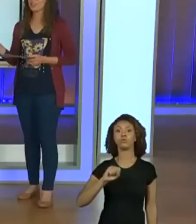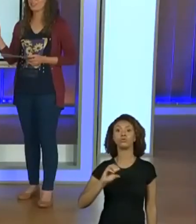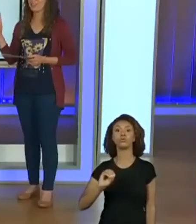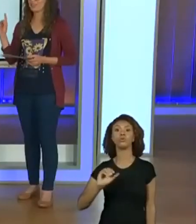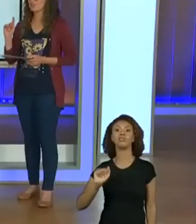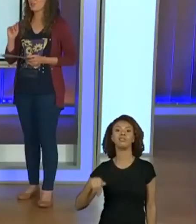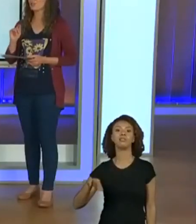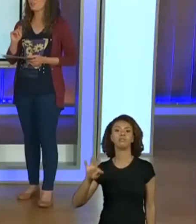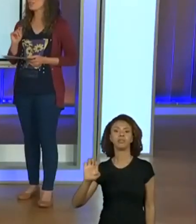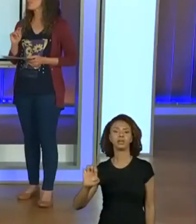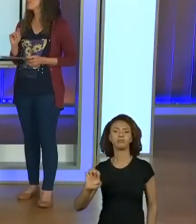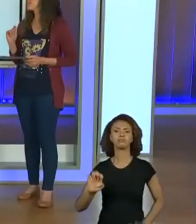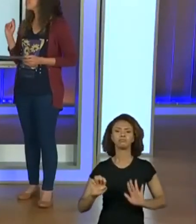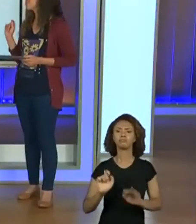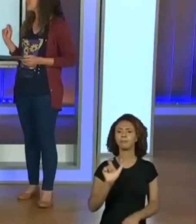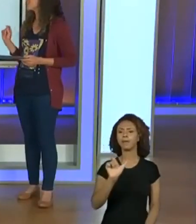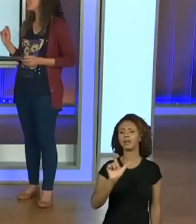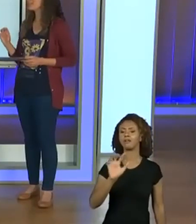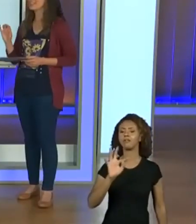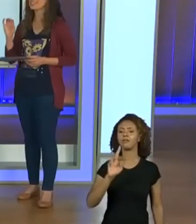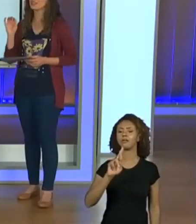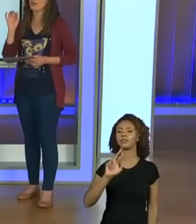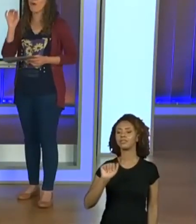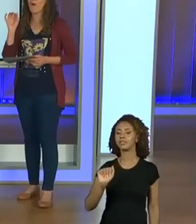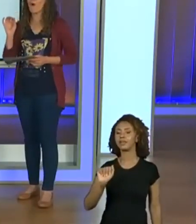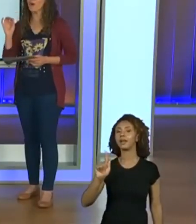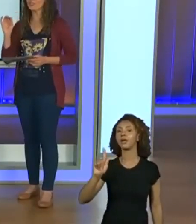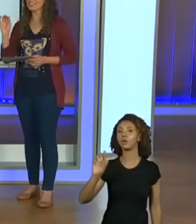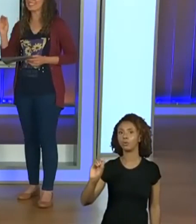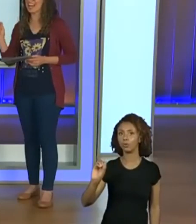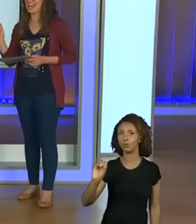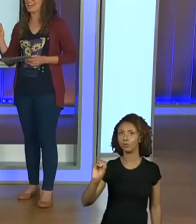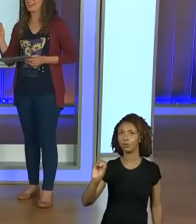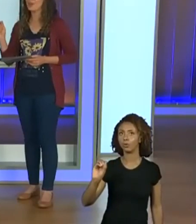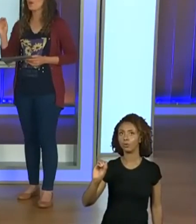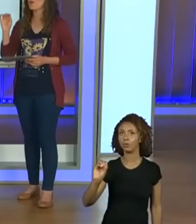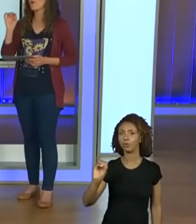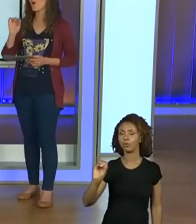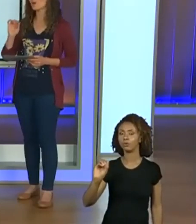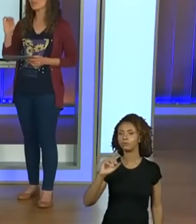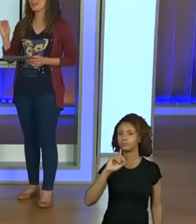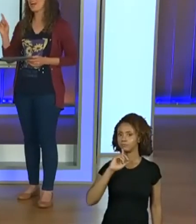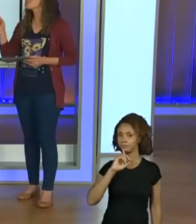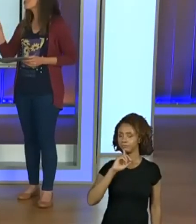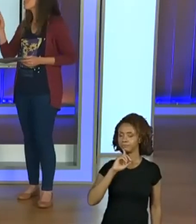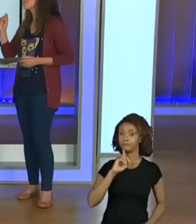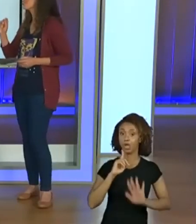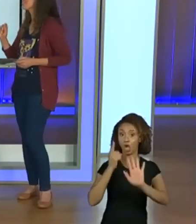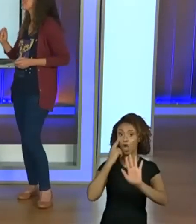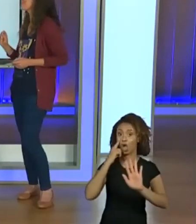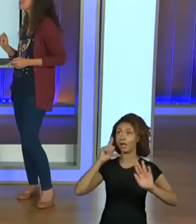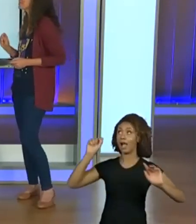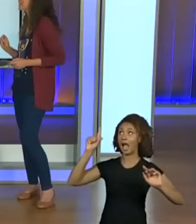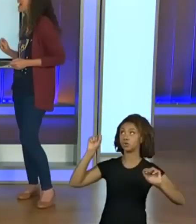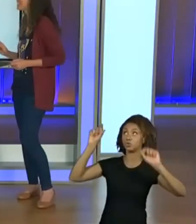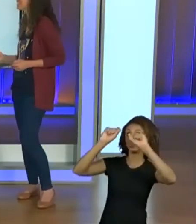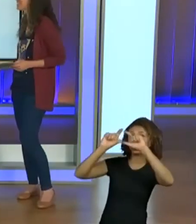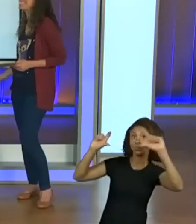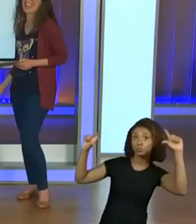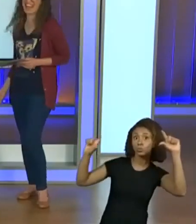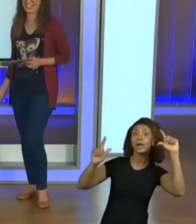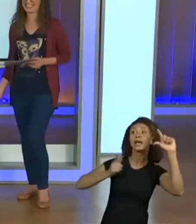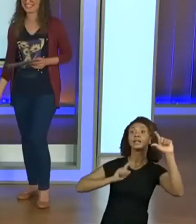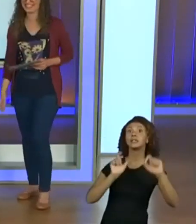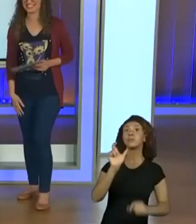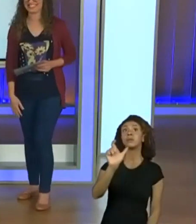nossa, o título da nossa atividade já ajuda, ela está escrito outra. Trago, o outra, ajuda a gente a escrever o trago. Nossa,